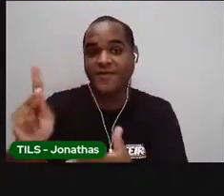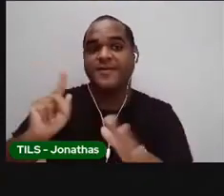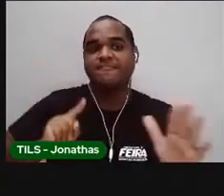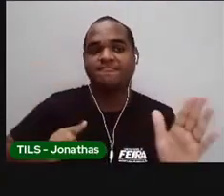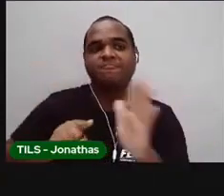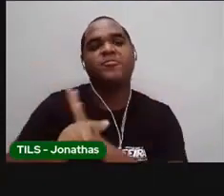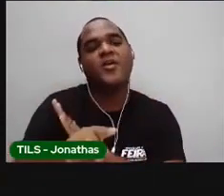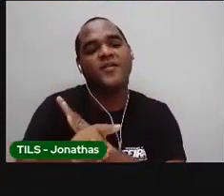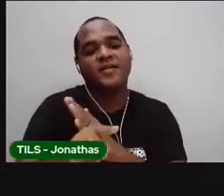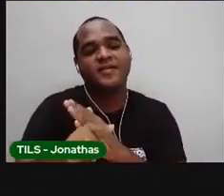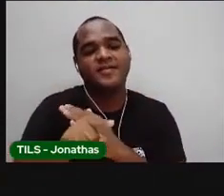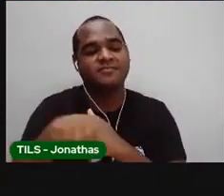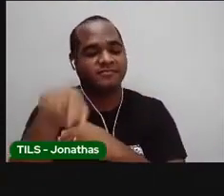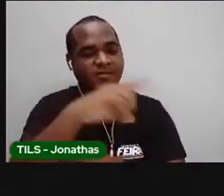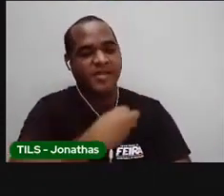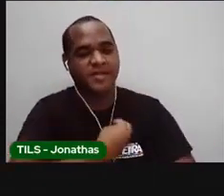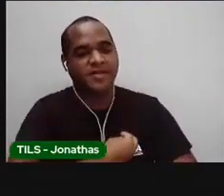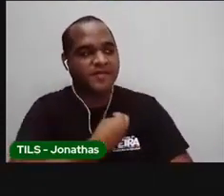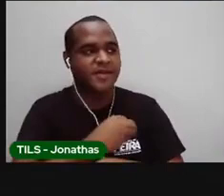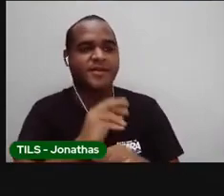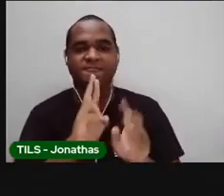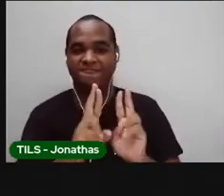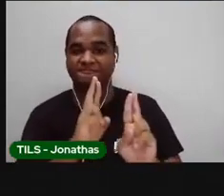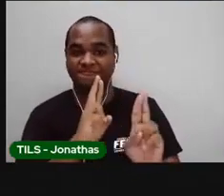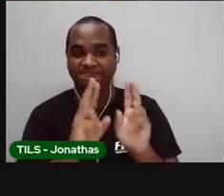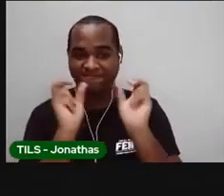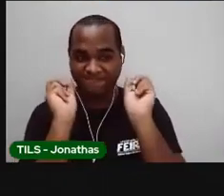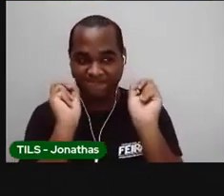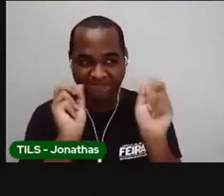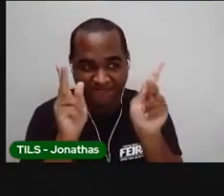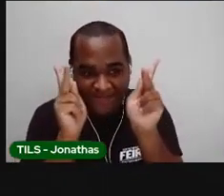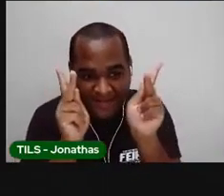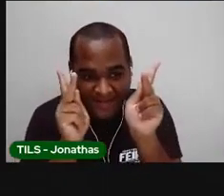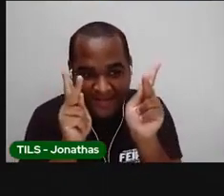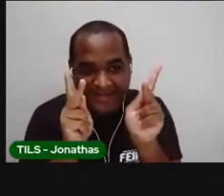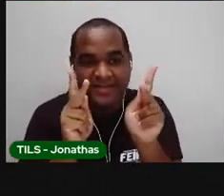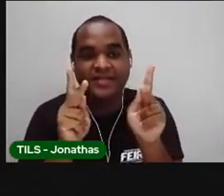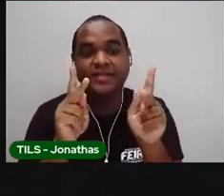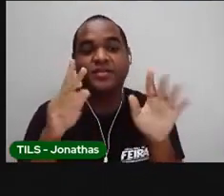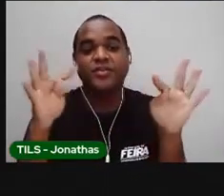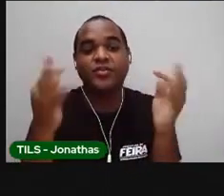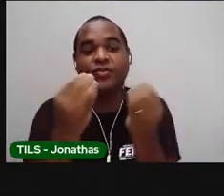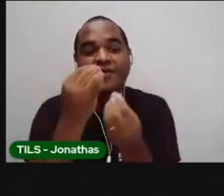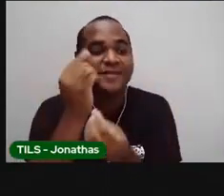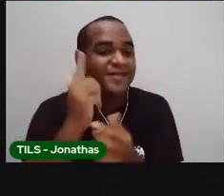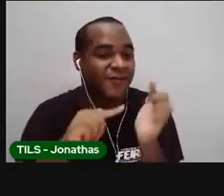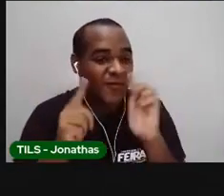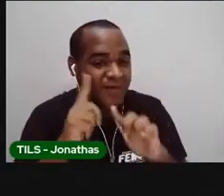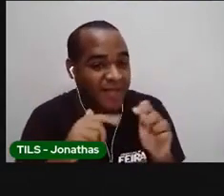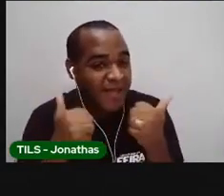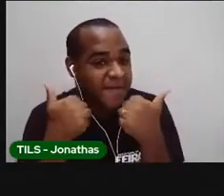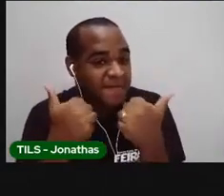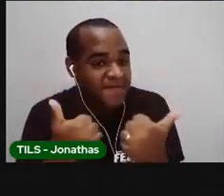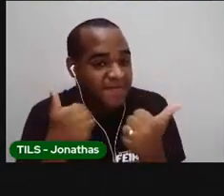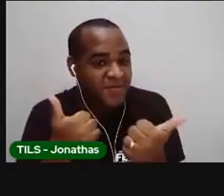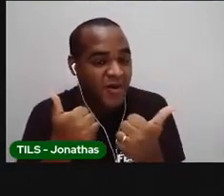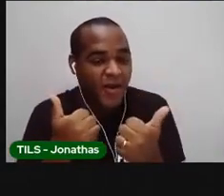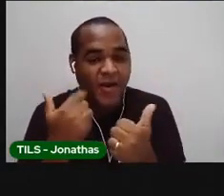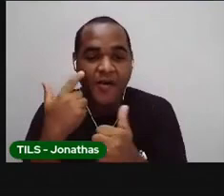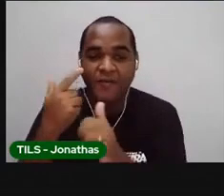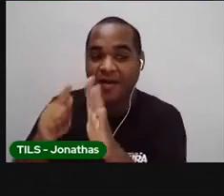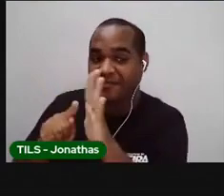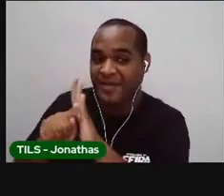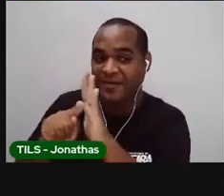pergunta e estava esperando a resposta. Será que todo mundo conseguiu? Vamos recordar a pergunta?